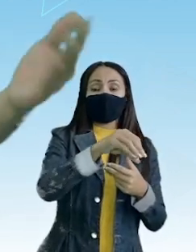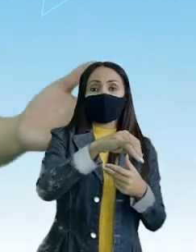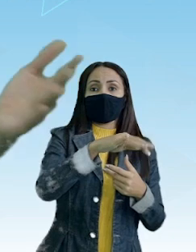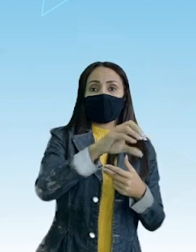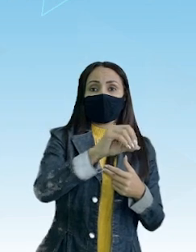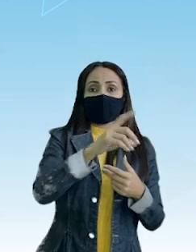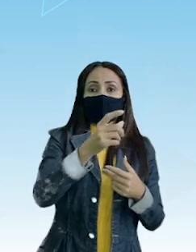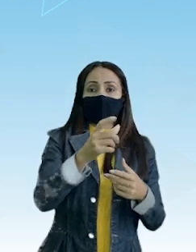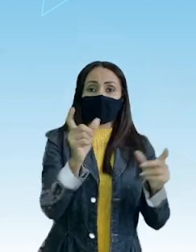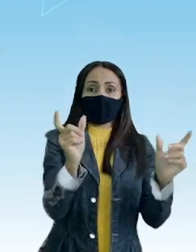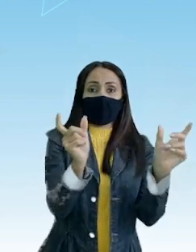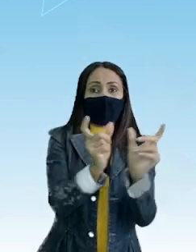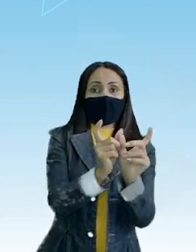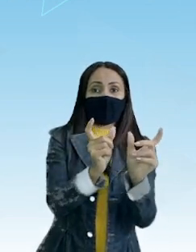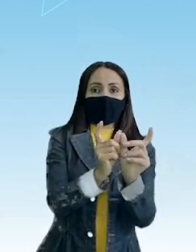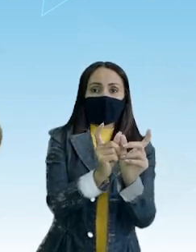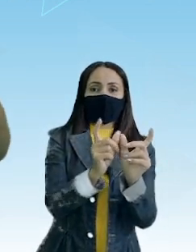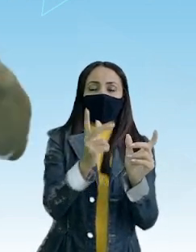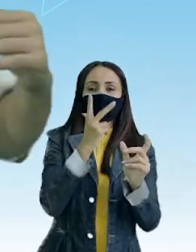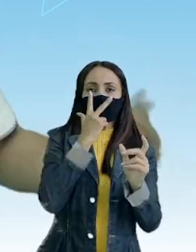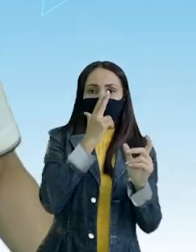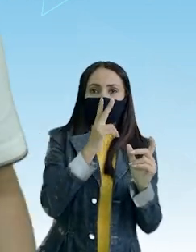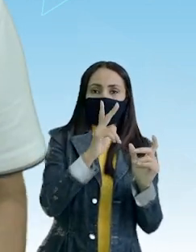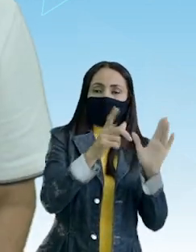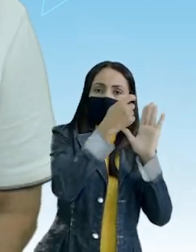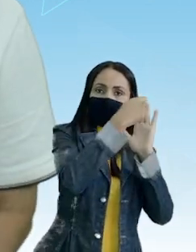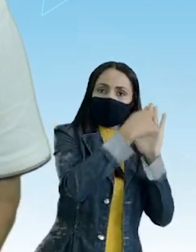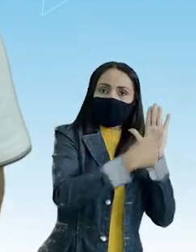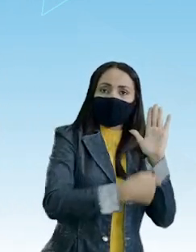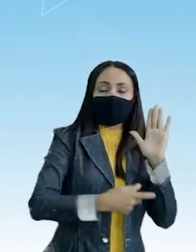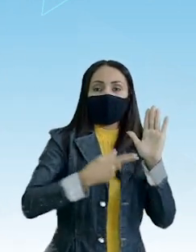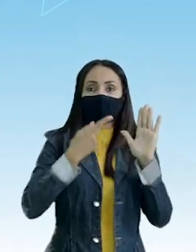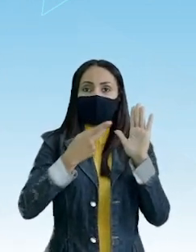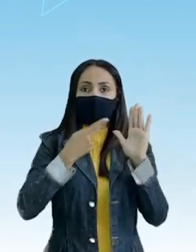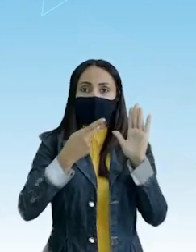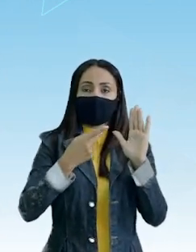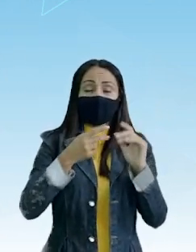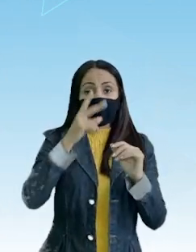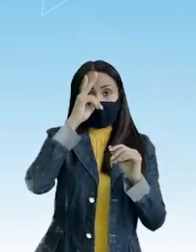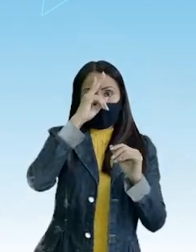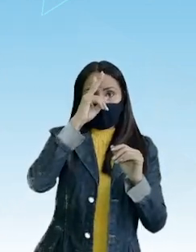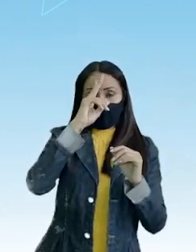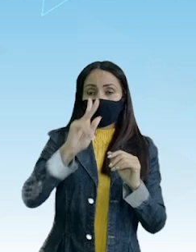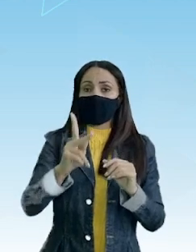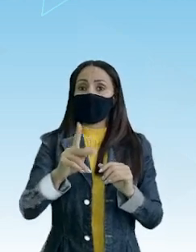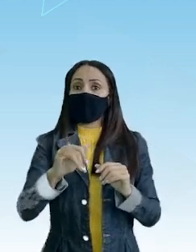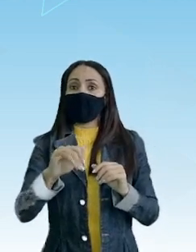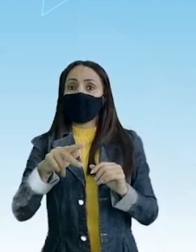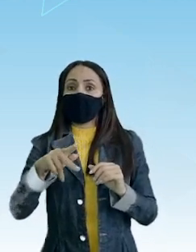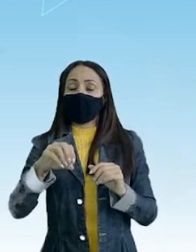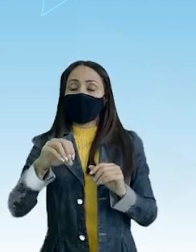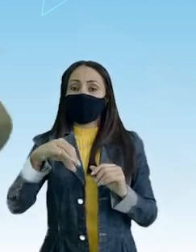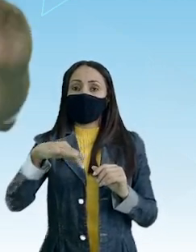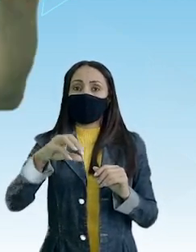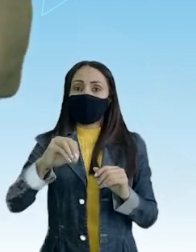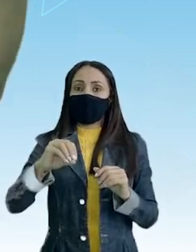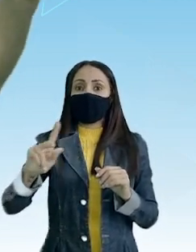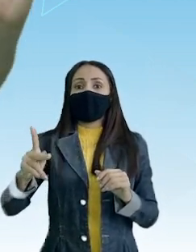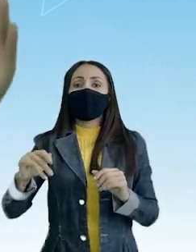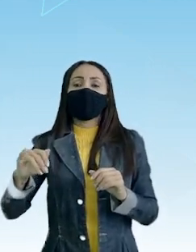Simultaneamente Parecem Tanto na grafia Quanto na pronúncia E lembrar Do hipônimo E do hiperônimo